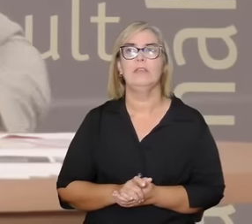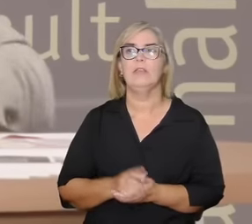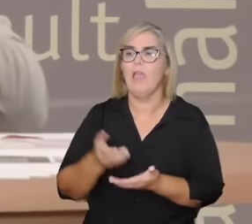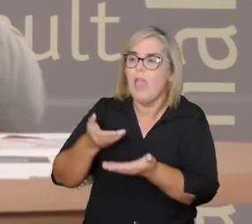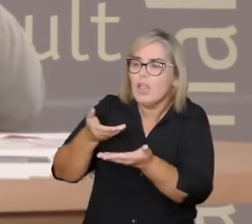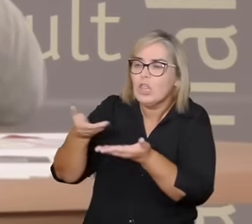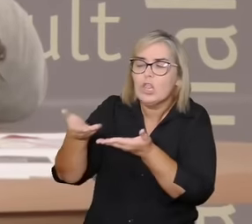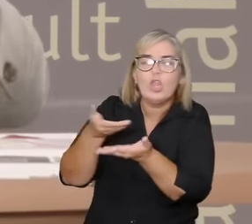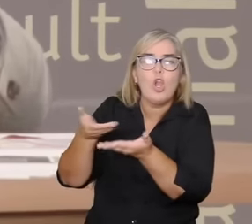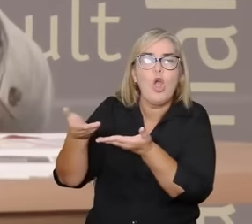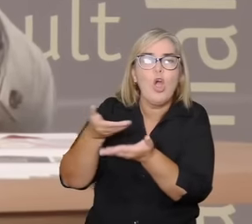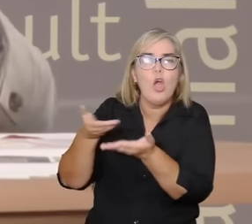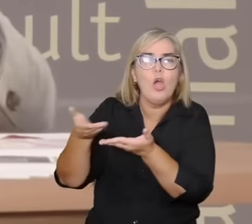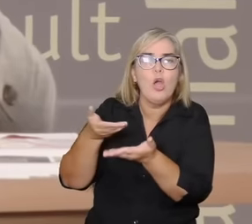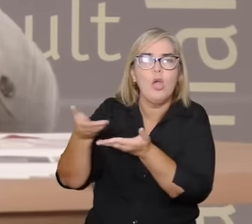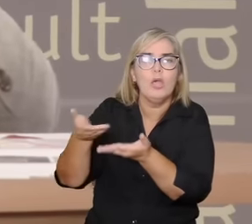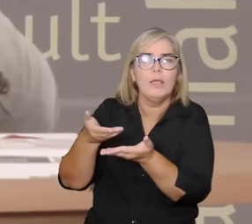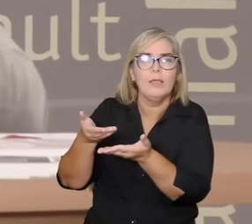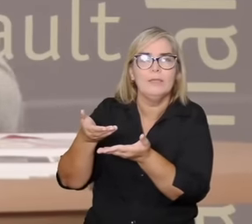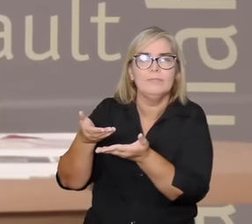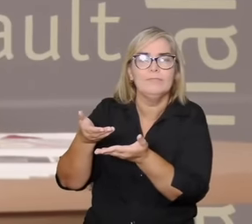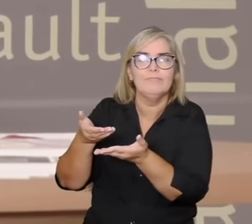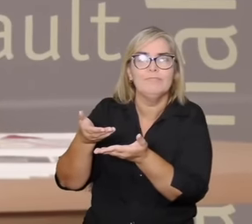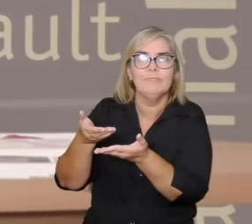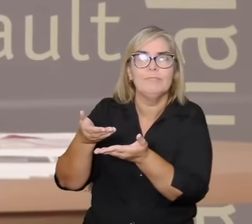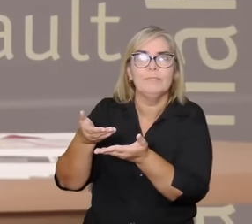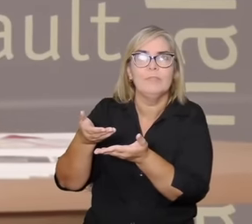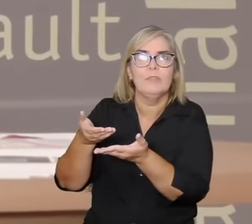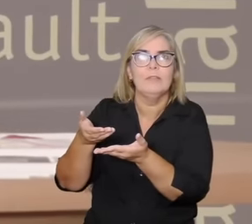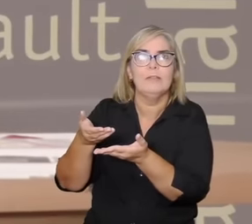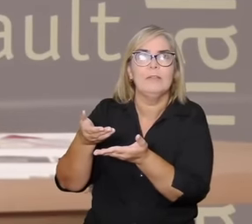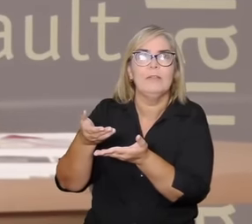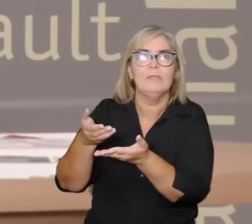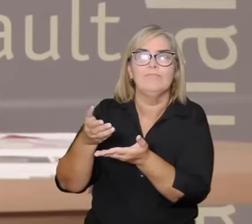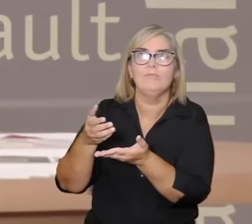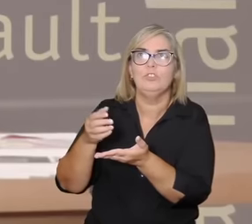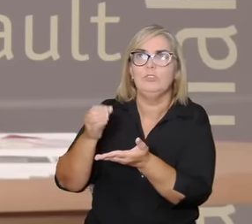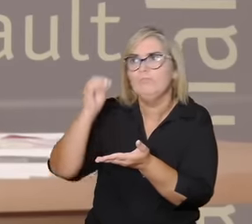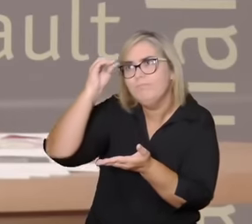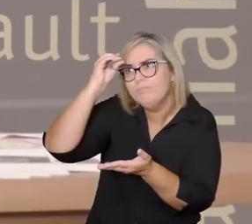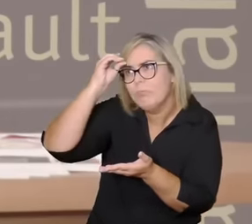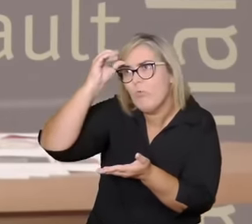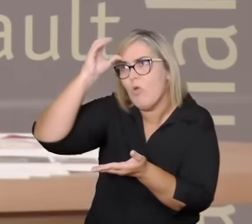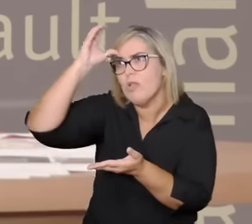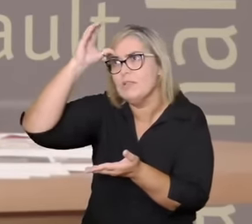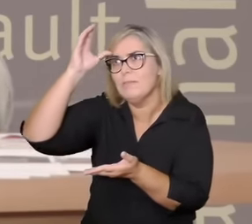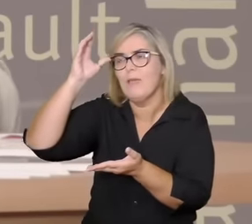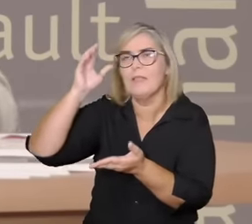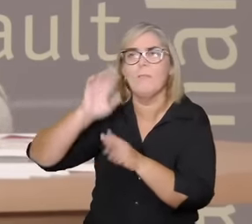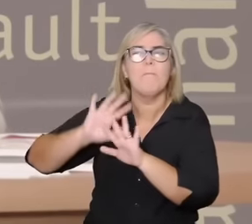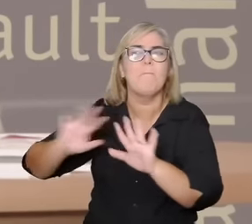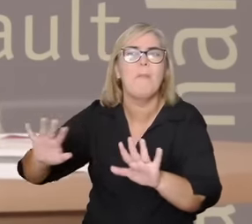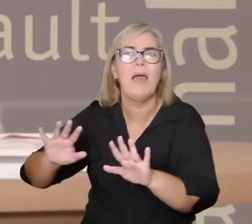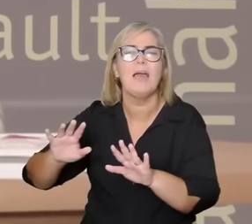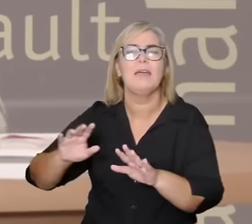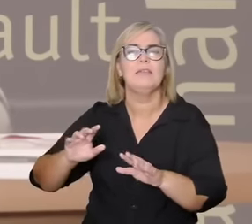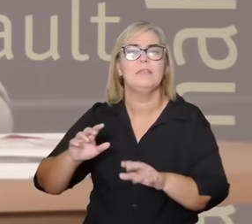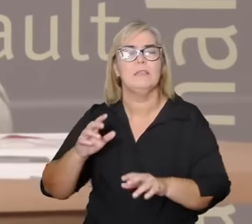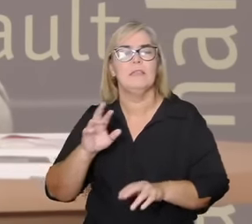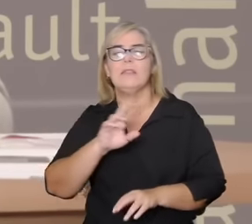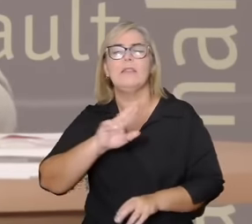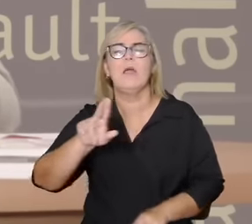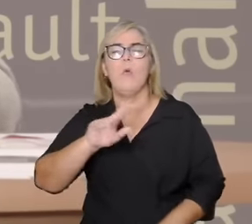que é muito diferente do amor do romance que ela vai fazer uma crítica a ideia de romance na cultura ocidental